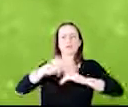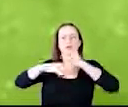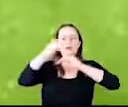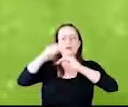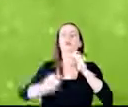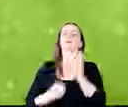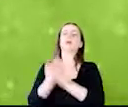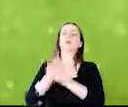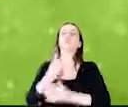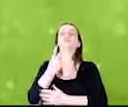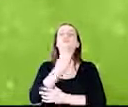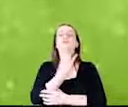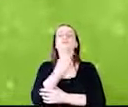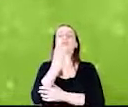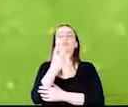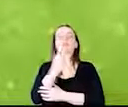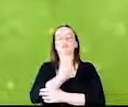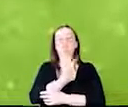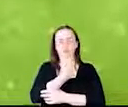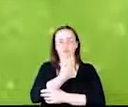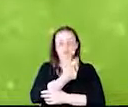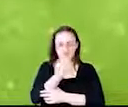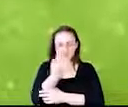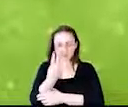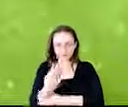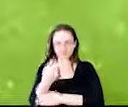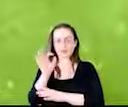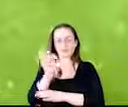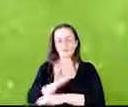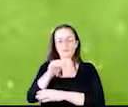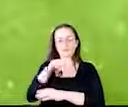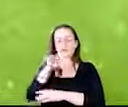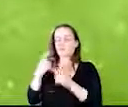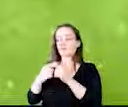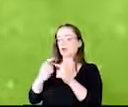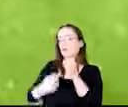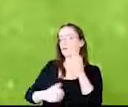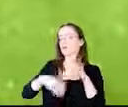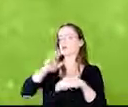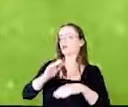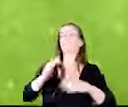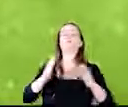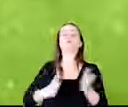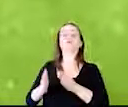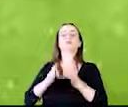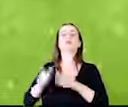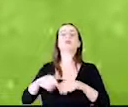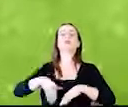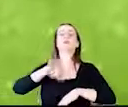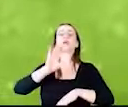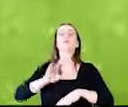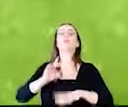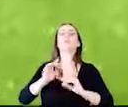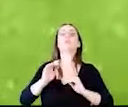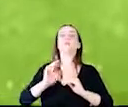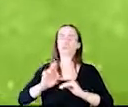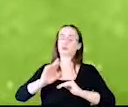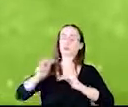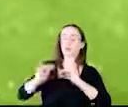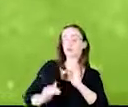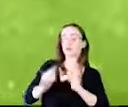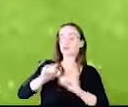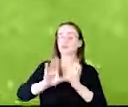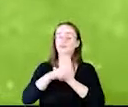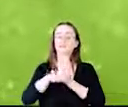213%, muito mais, por conta do aumento da produtividade, estamos produzindo mais com menos. Esse é um dos conceitos que se